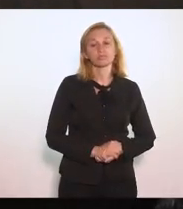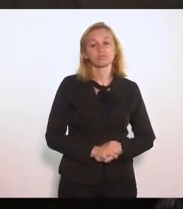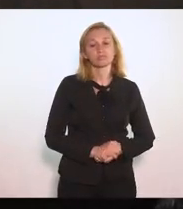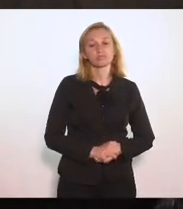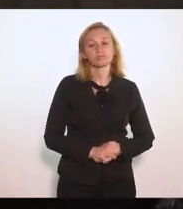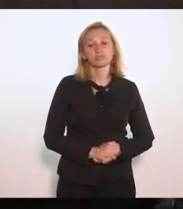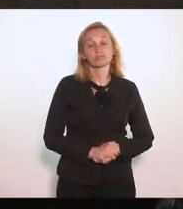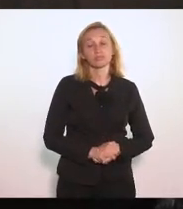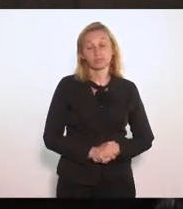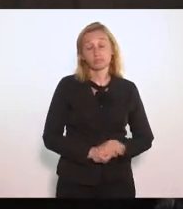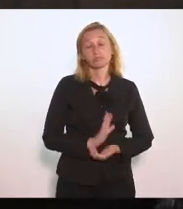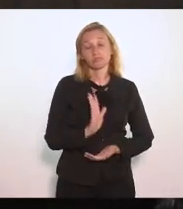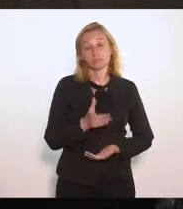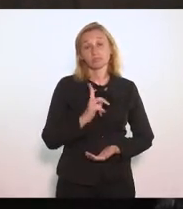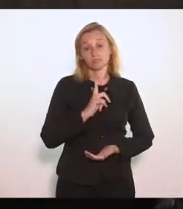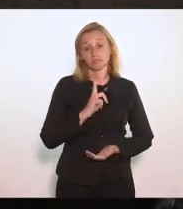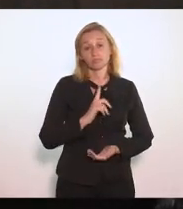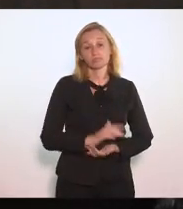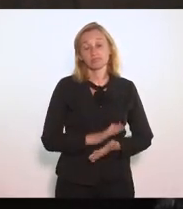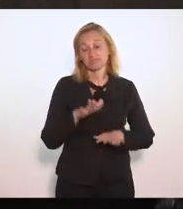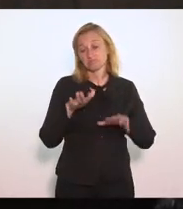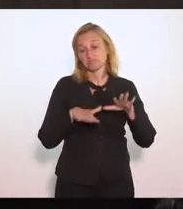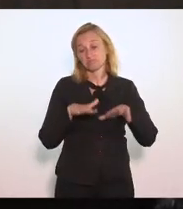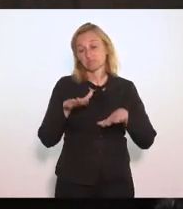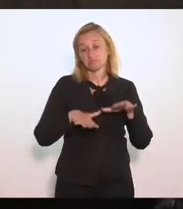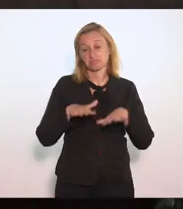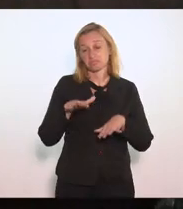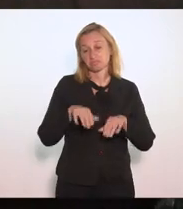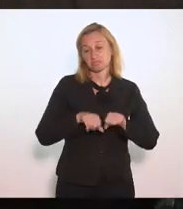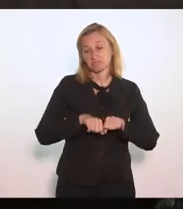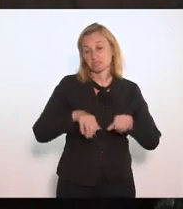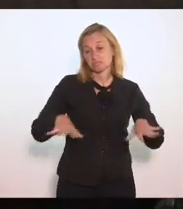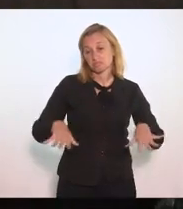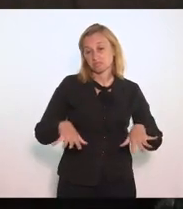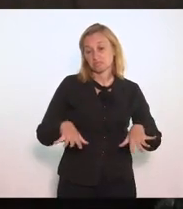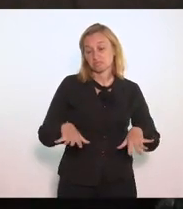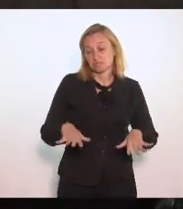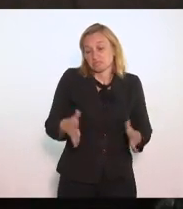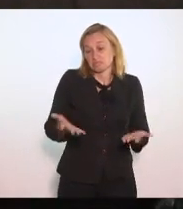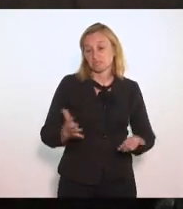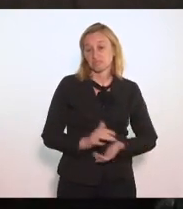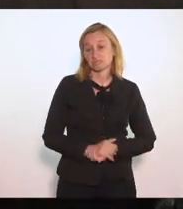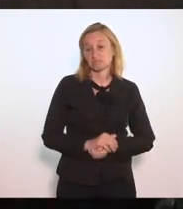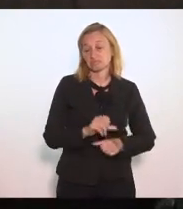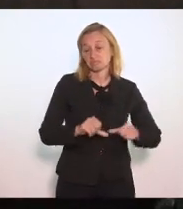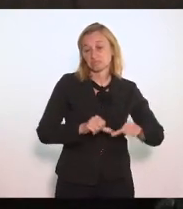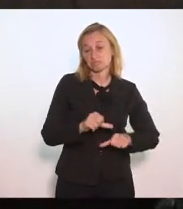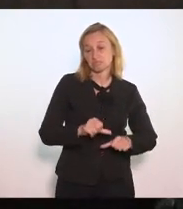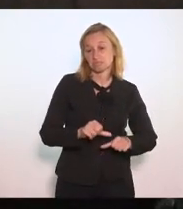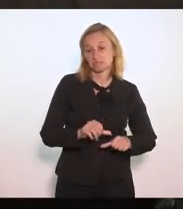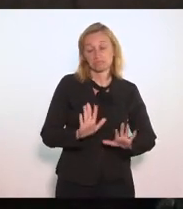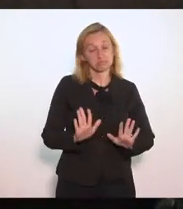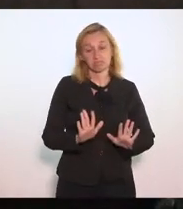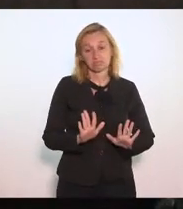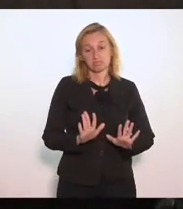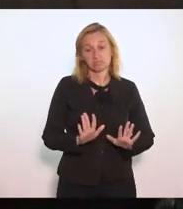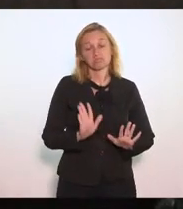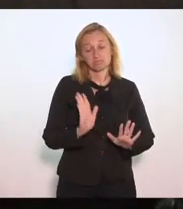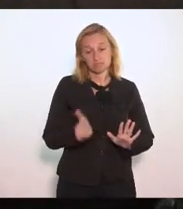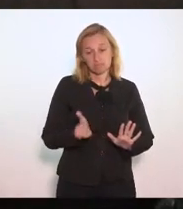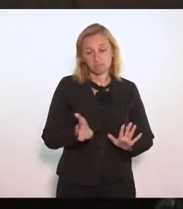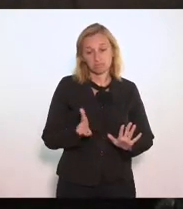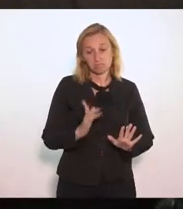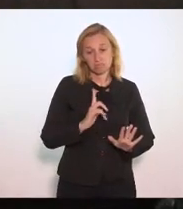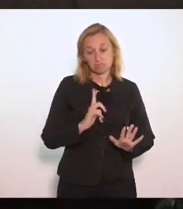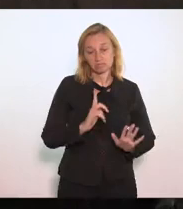Nós já temos Independentemente Da pandemia Isso não Não se alterou Ao contrário Nós já temos Um quadro